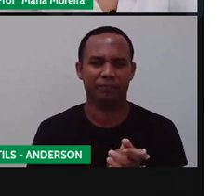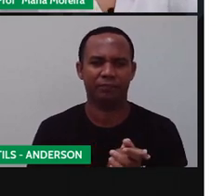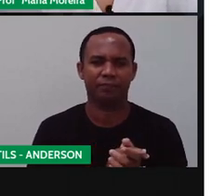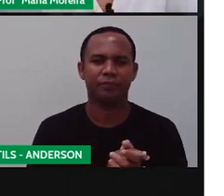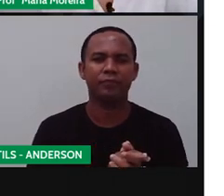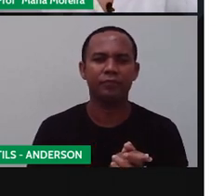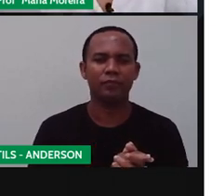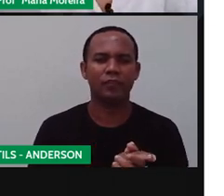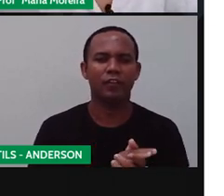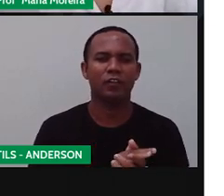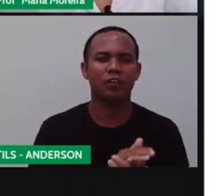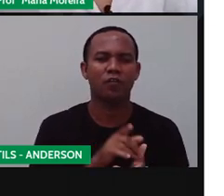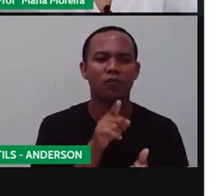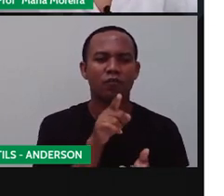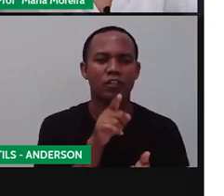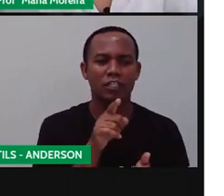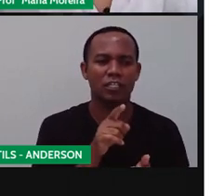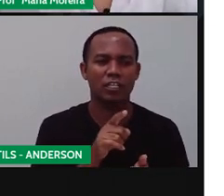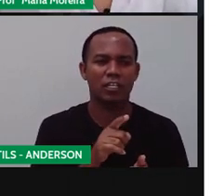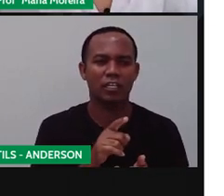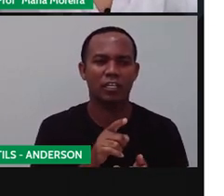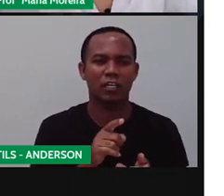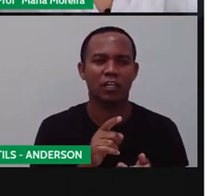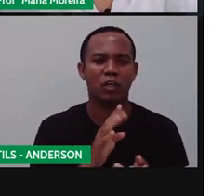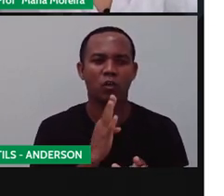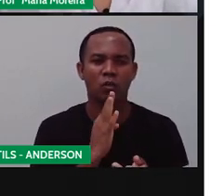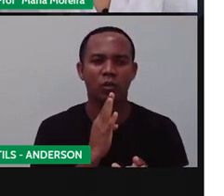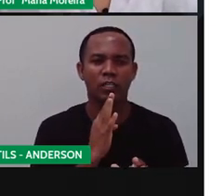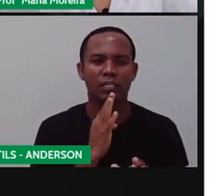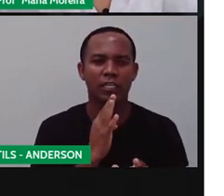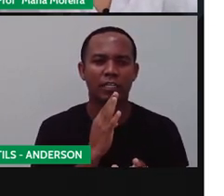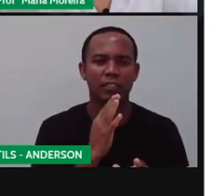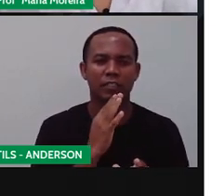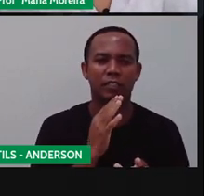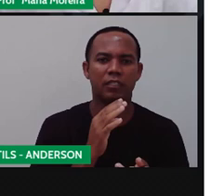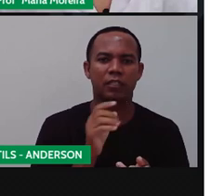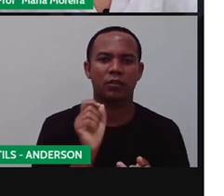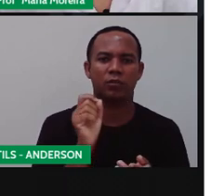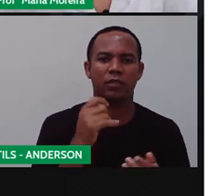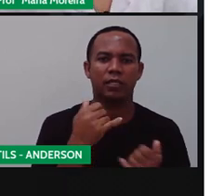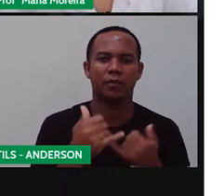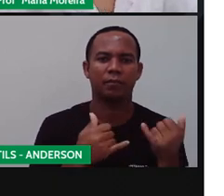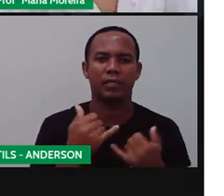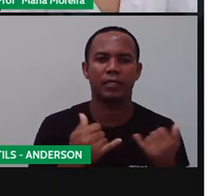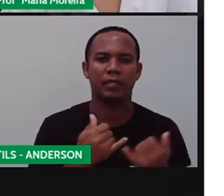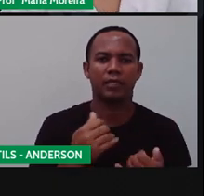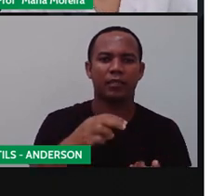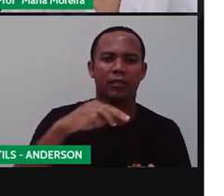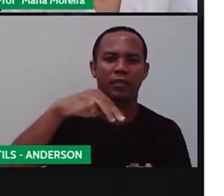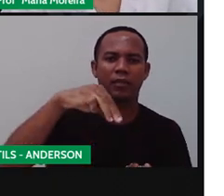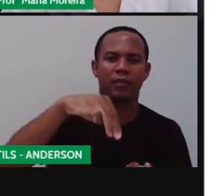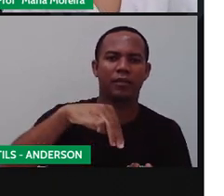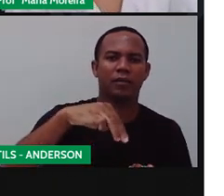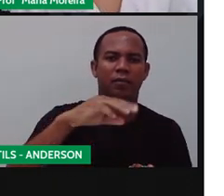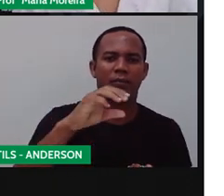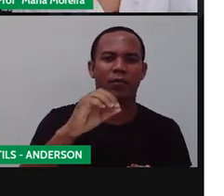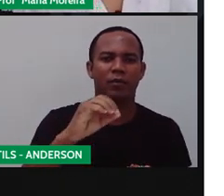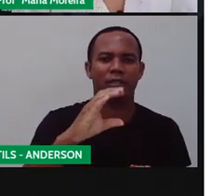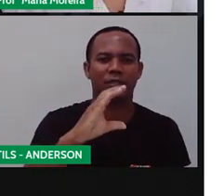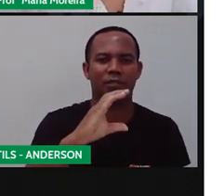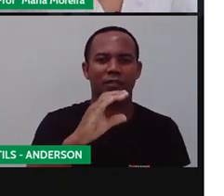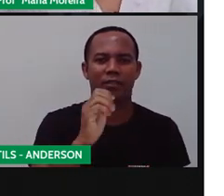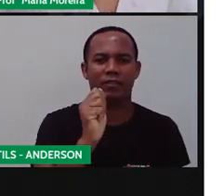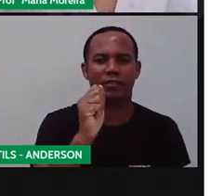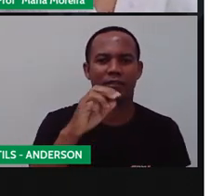Você sabia que em Moçambique, né? Esconde, esconde, se brinca à noite. Por que será que se brinca à noite?